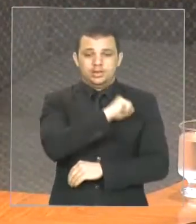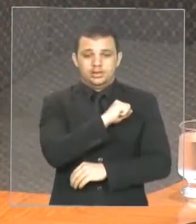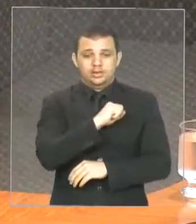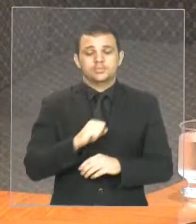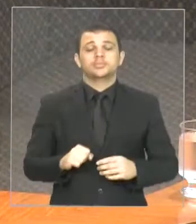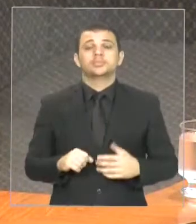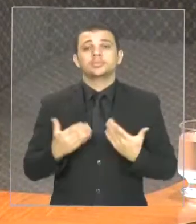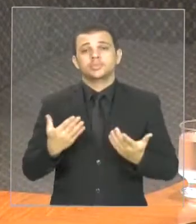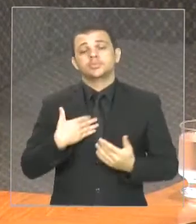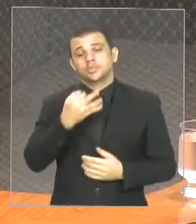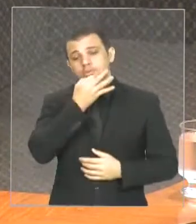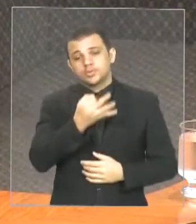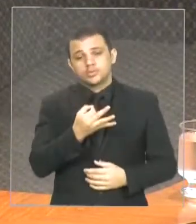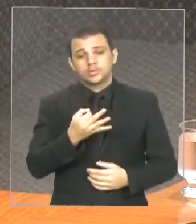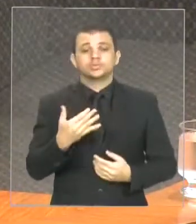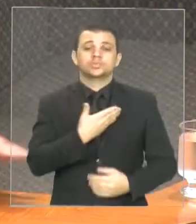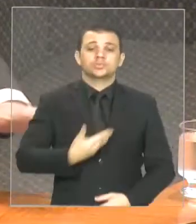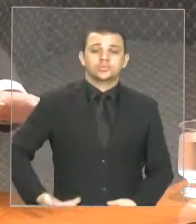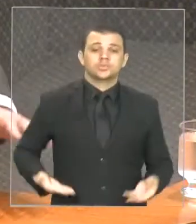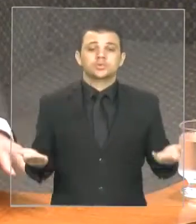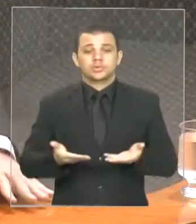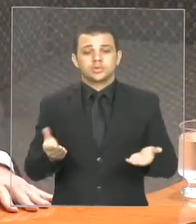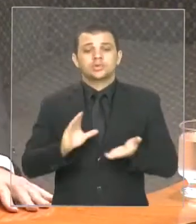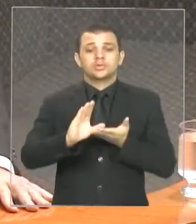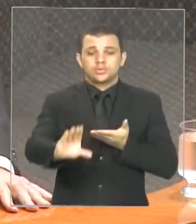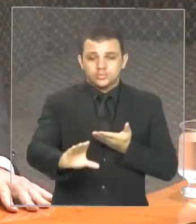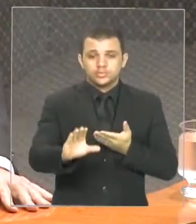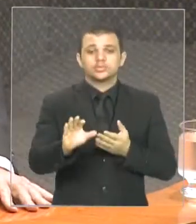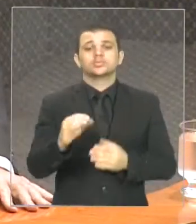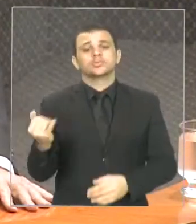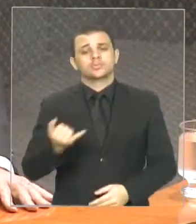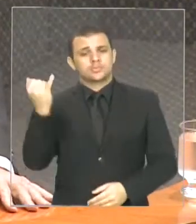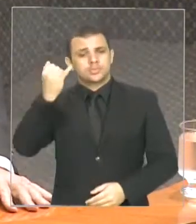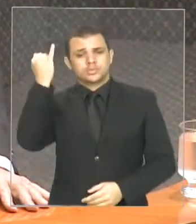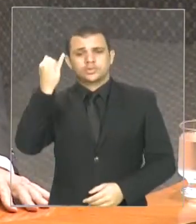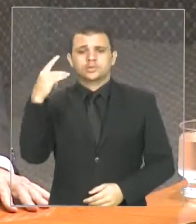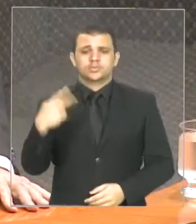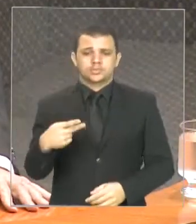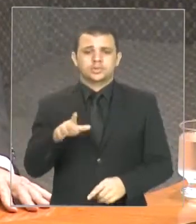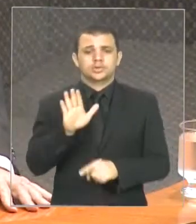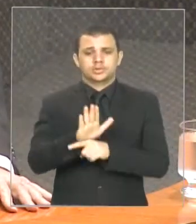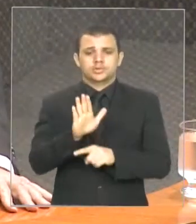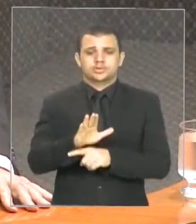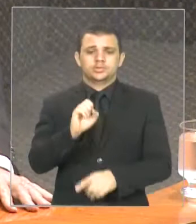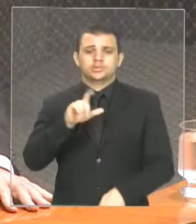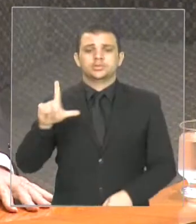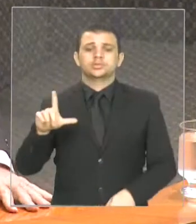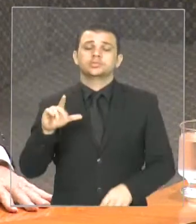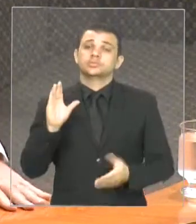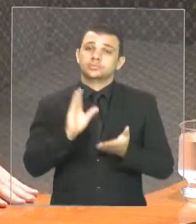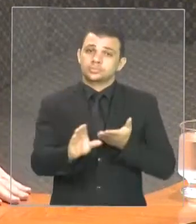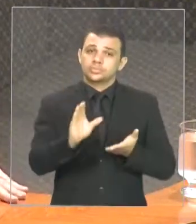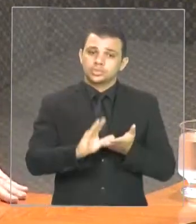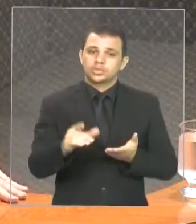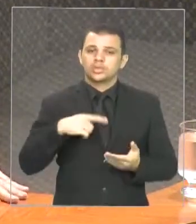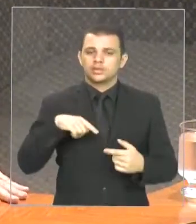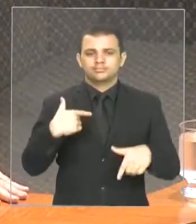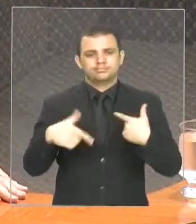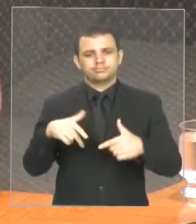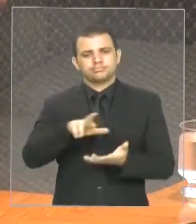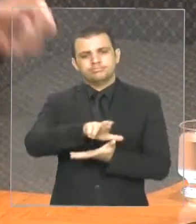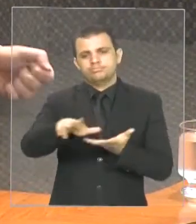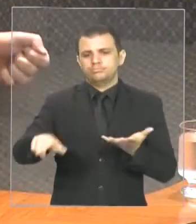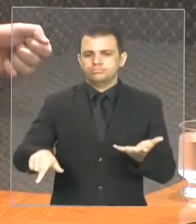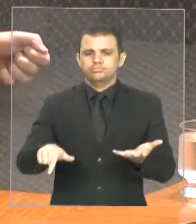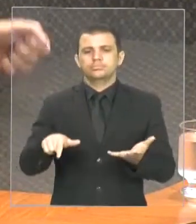fazer esse investimento de mobilidade, que fundamental para a nossa cidade. E esses investimentos têm sido feitos vários ao longo do tempo,